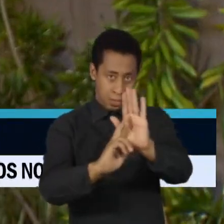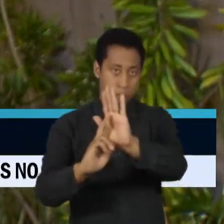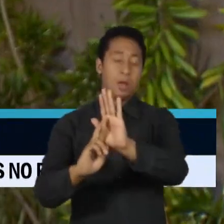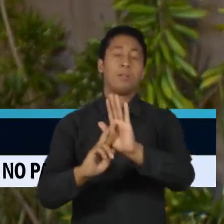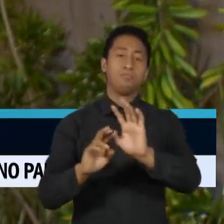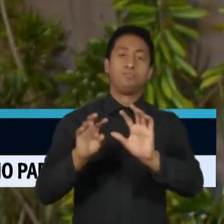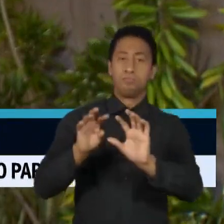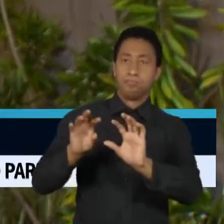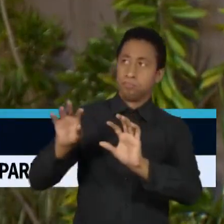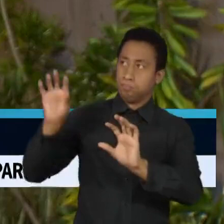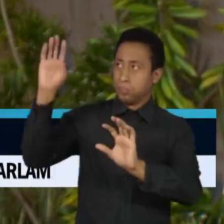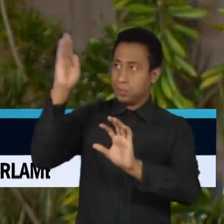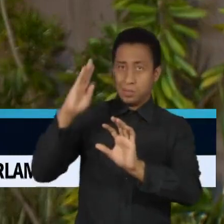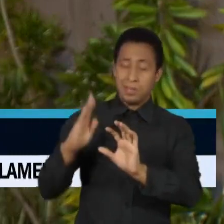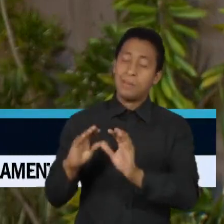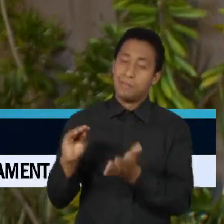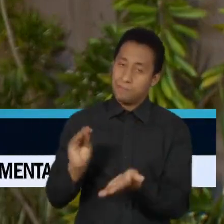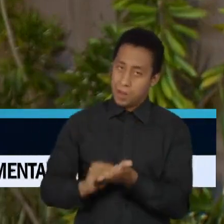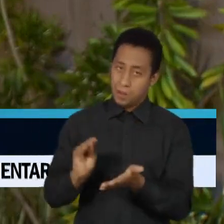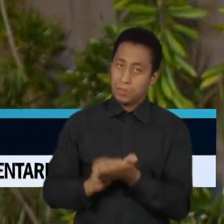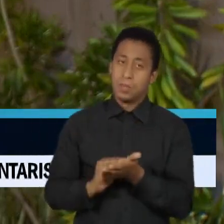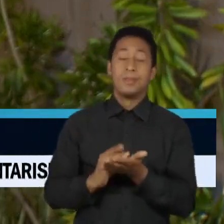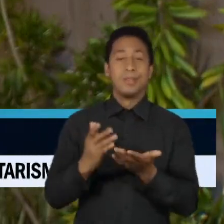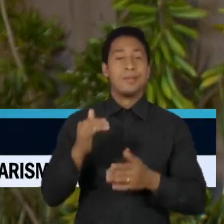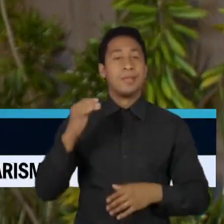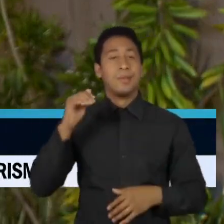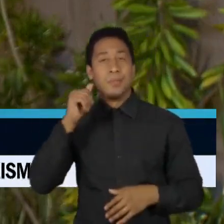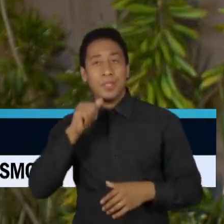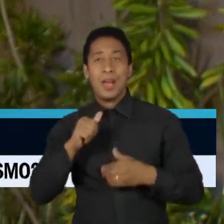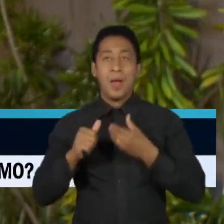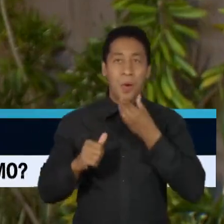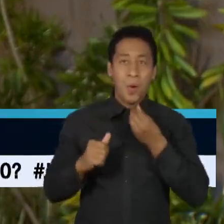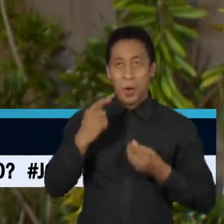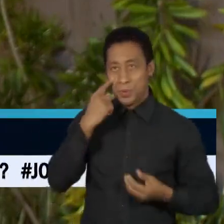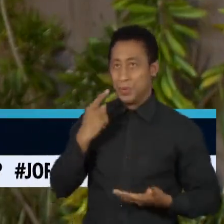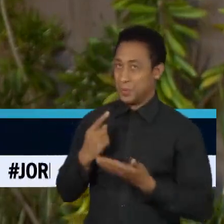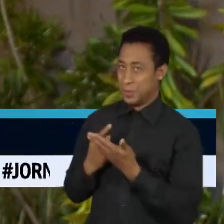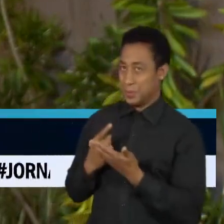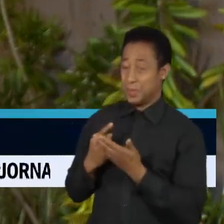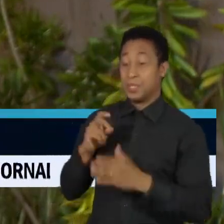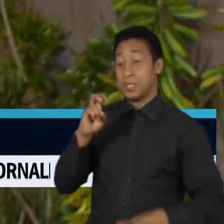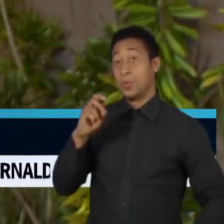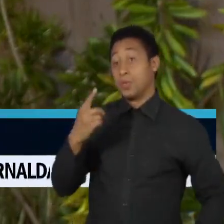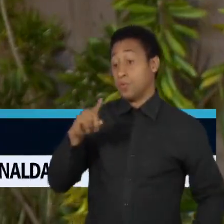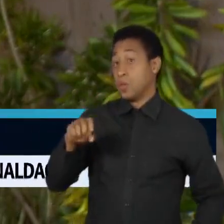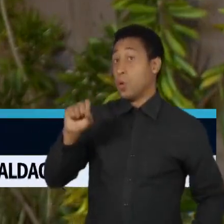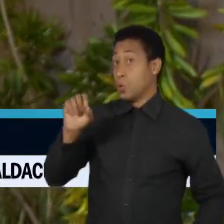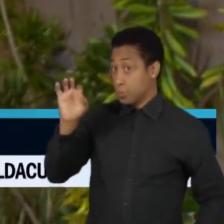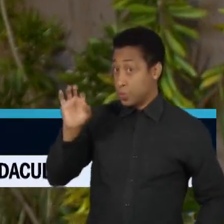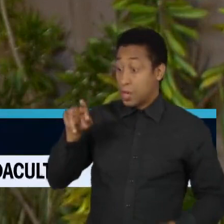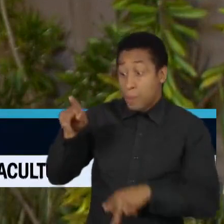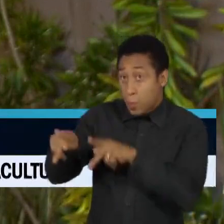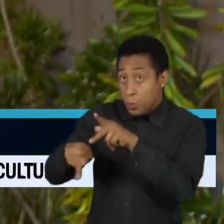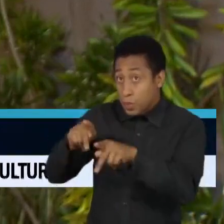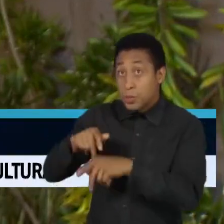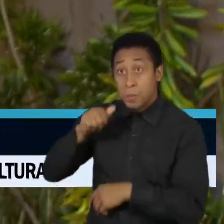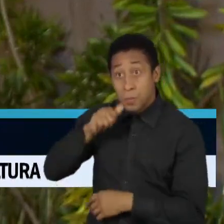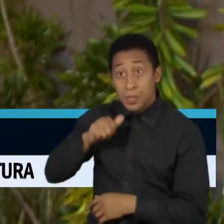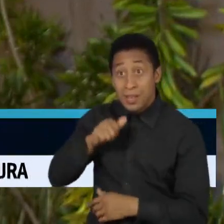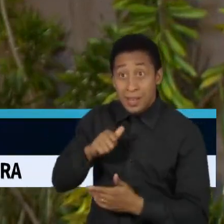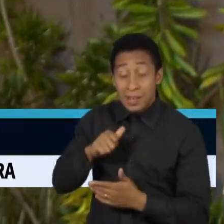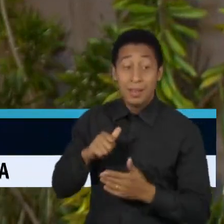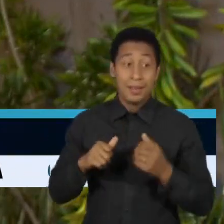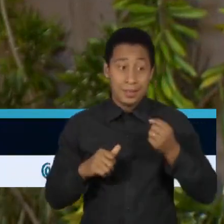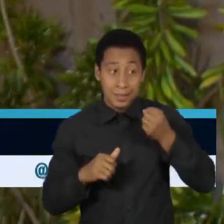a nossa população. Se a dividirmos por gênero, 51,8% são mulheres. Na Câmara e no Senado,